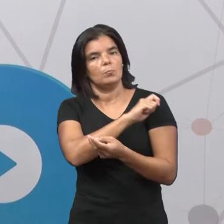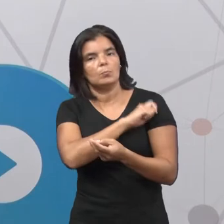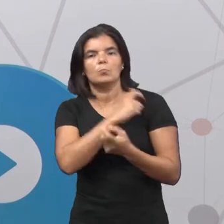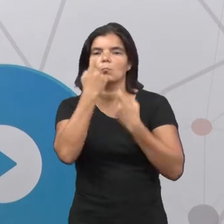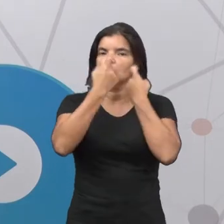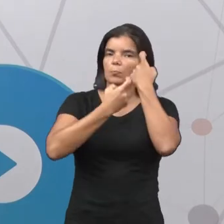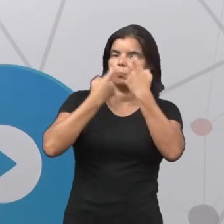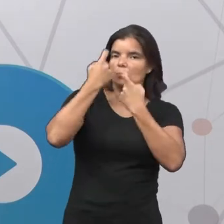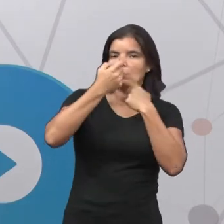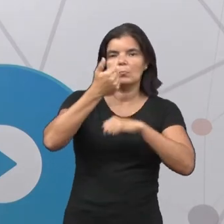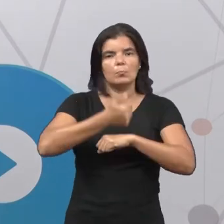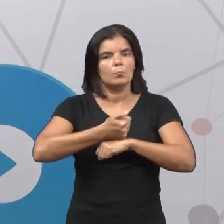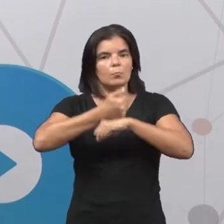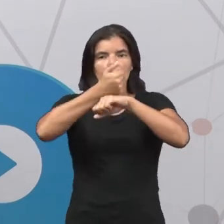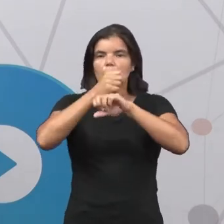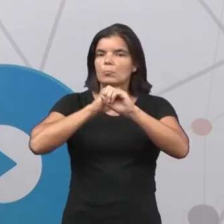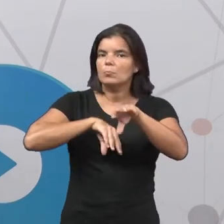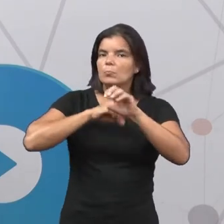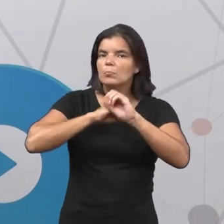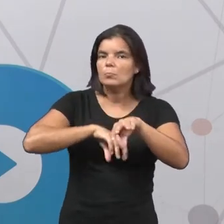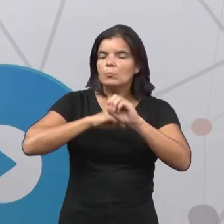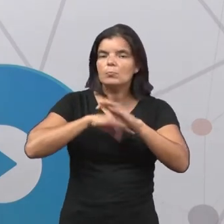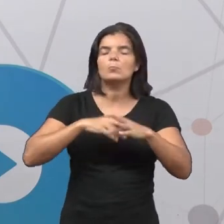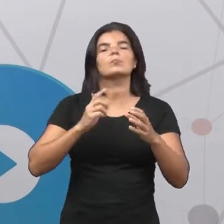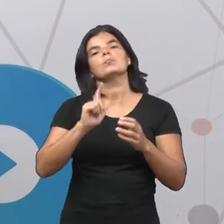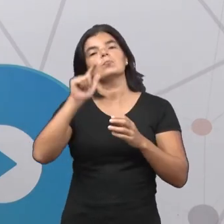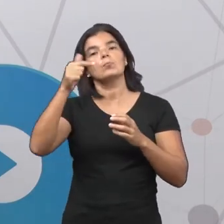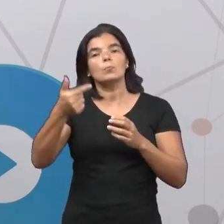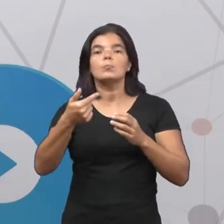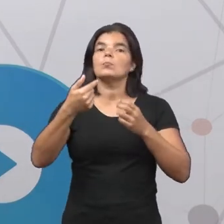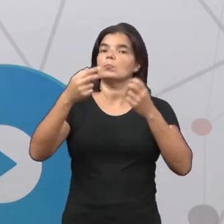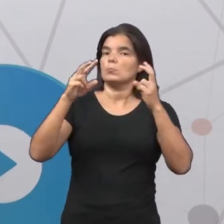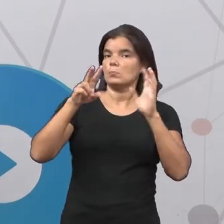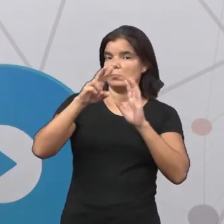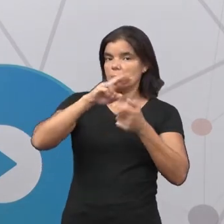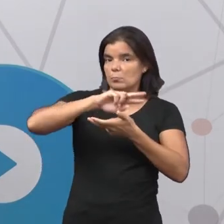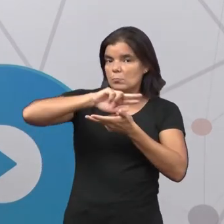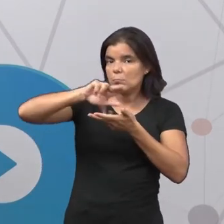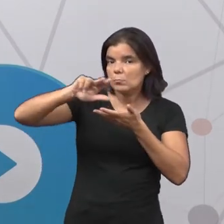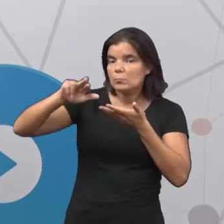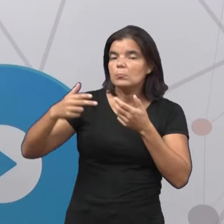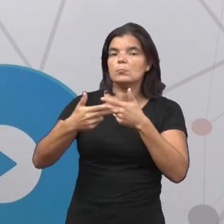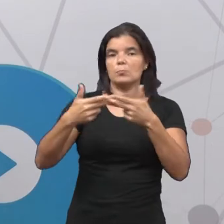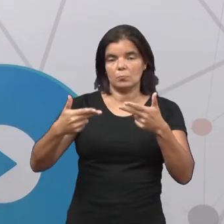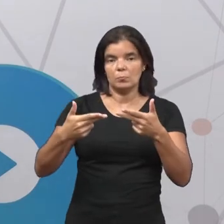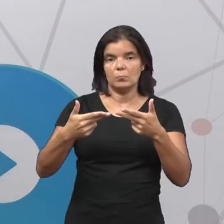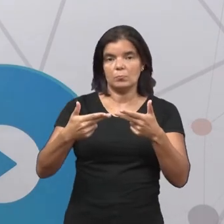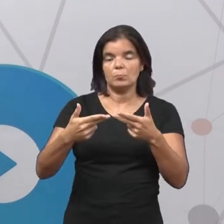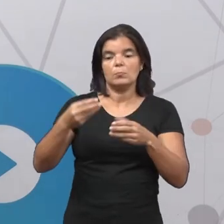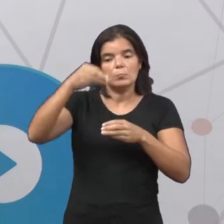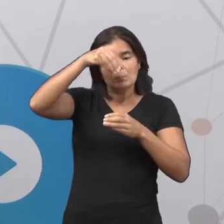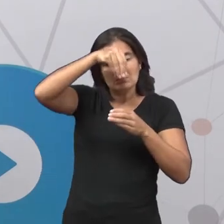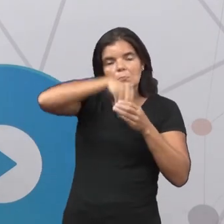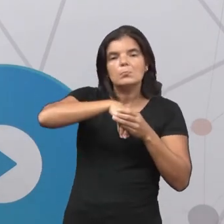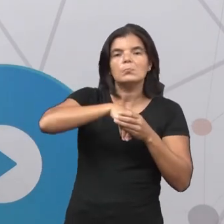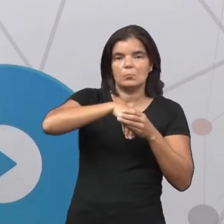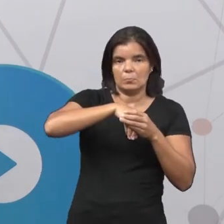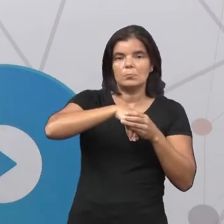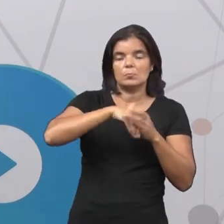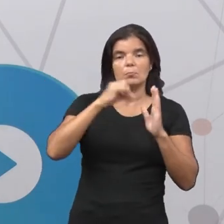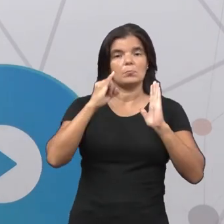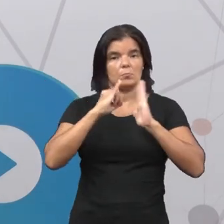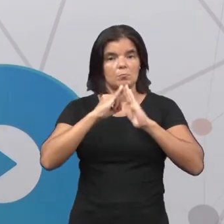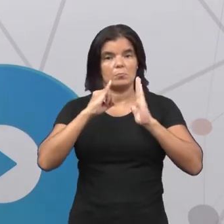preocupação com a qualidade de ensino, dentre outras demandas que a realidade interna das